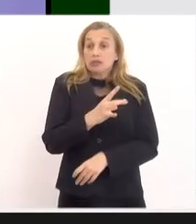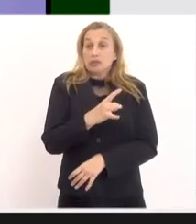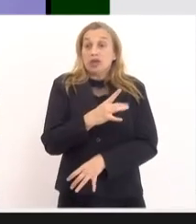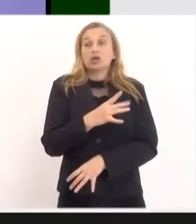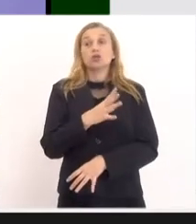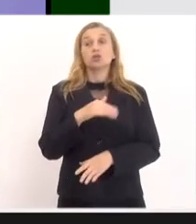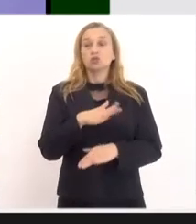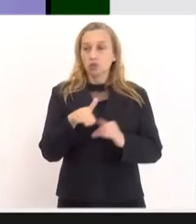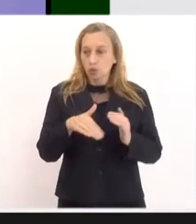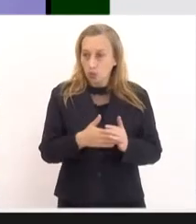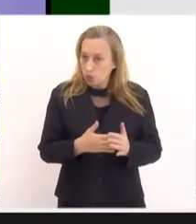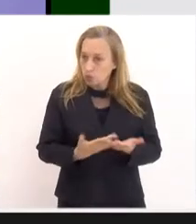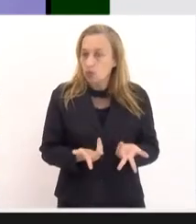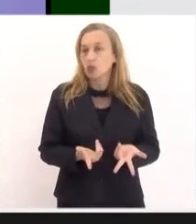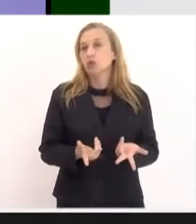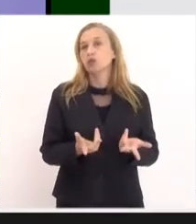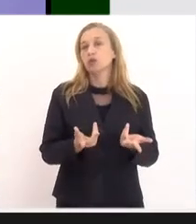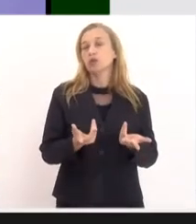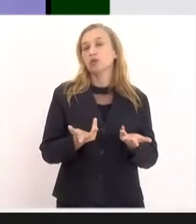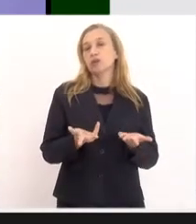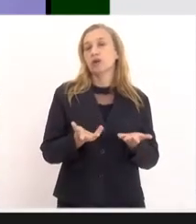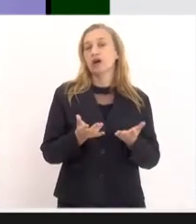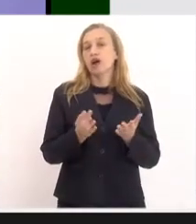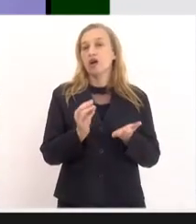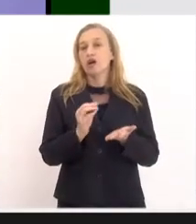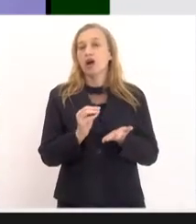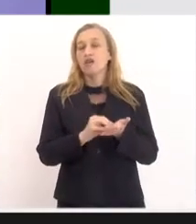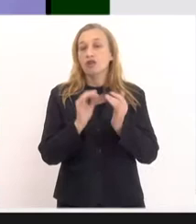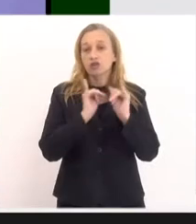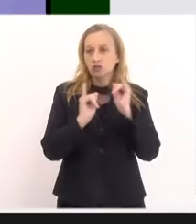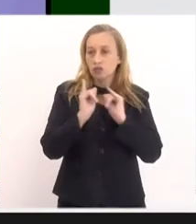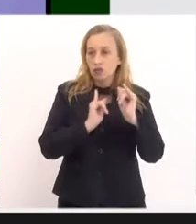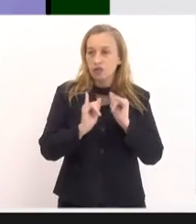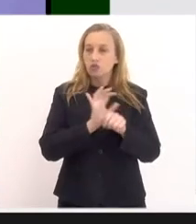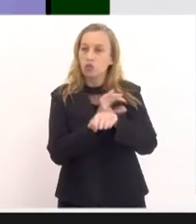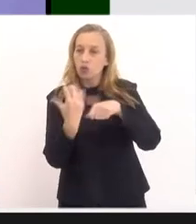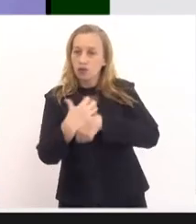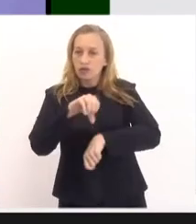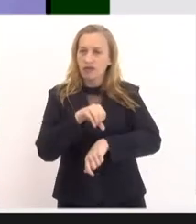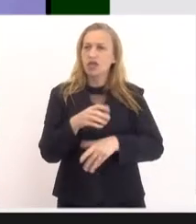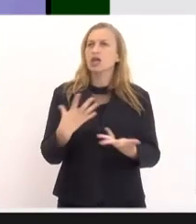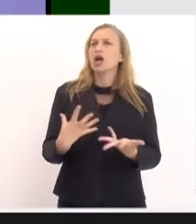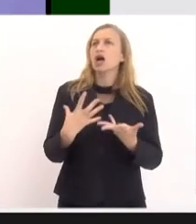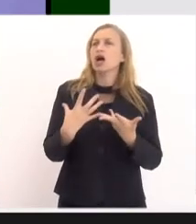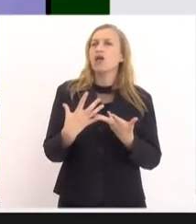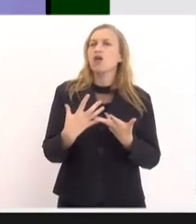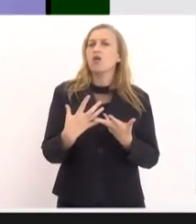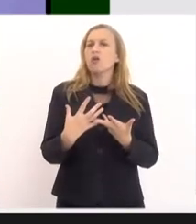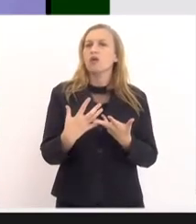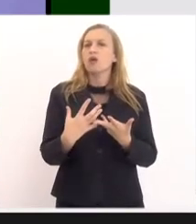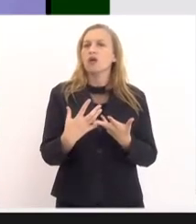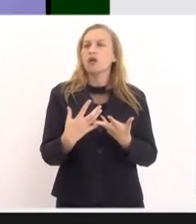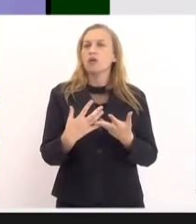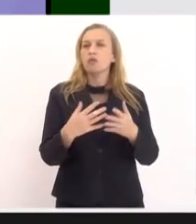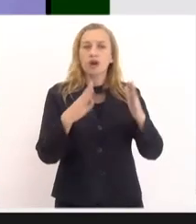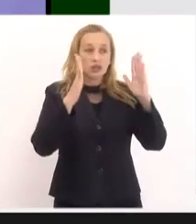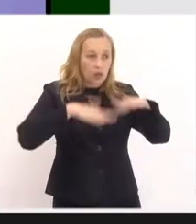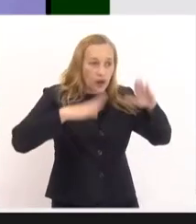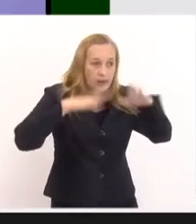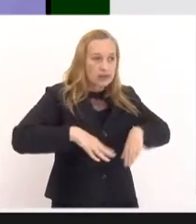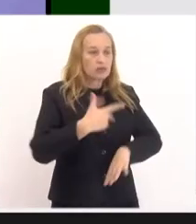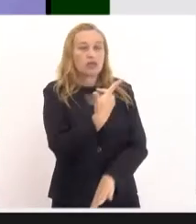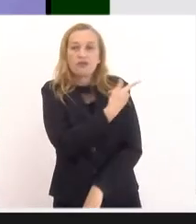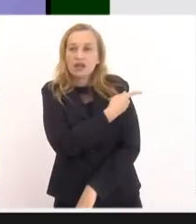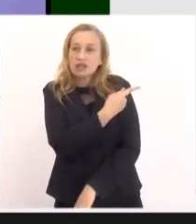do desconhecido da questão do coronavírus, está ocorrendo uma idolatria pela vacina